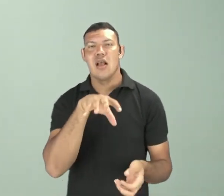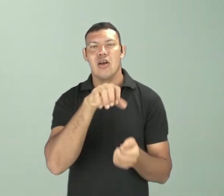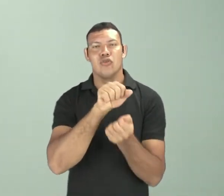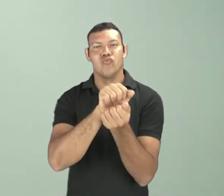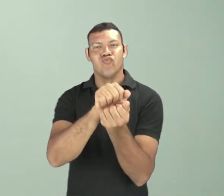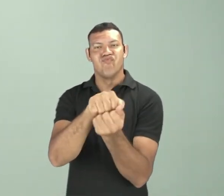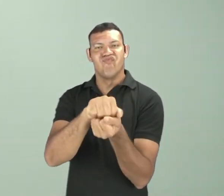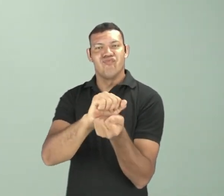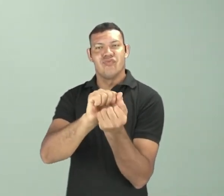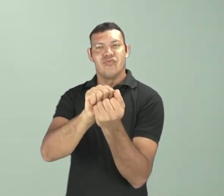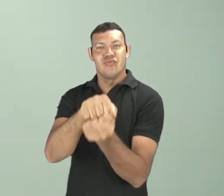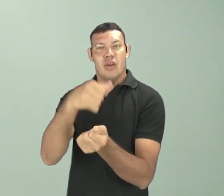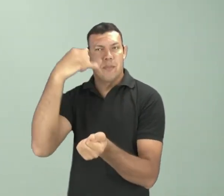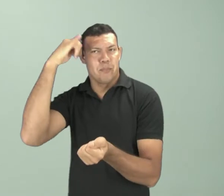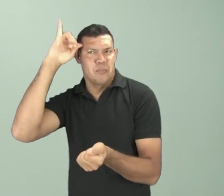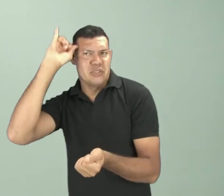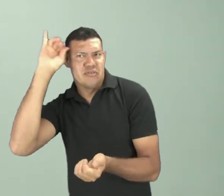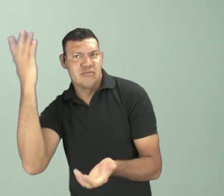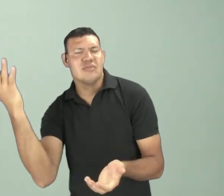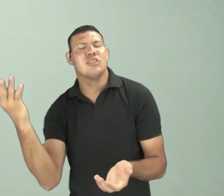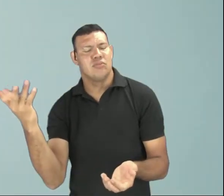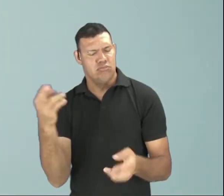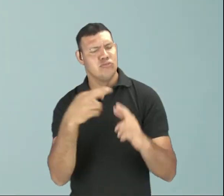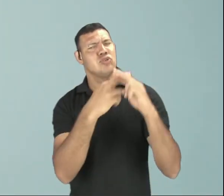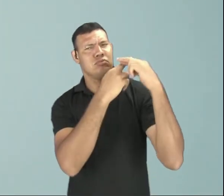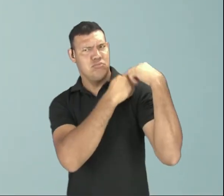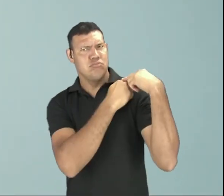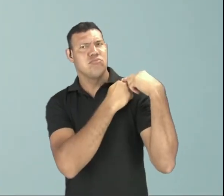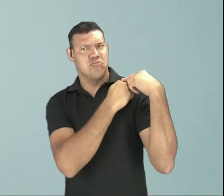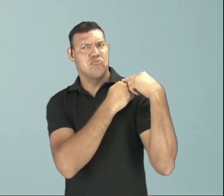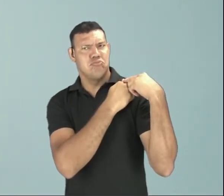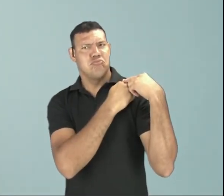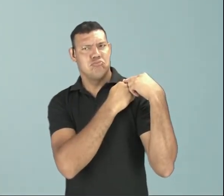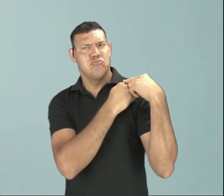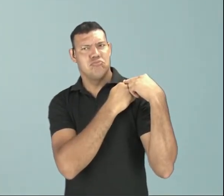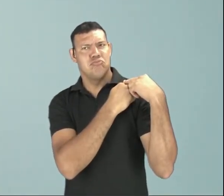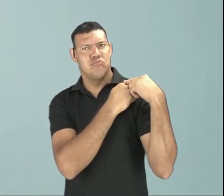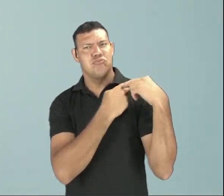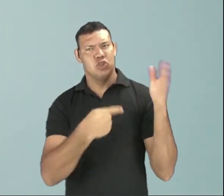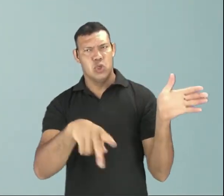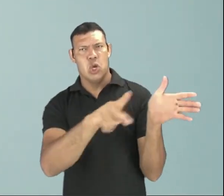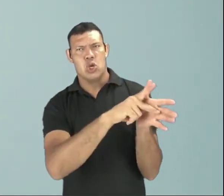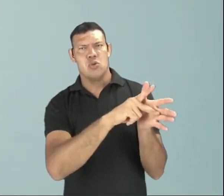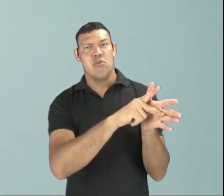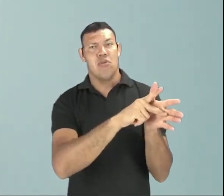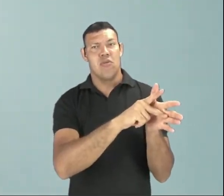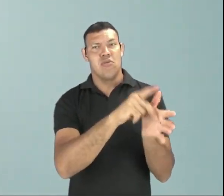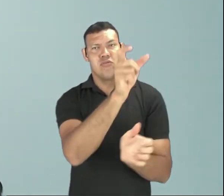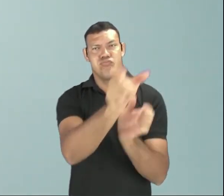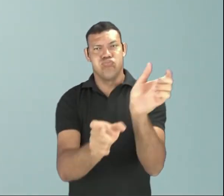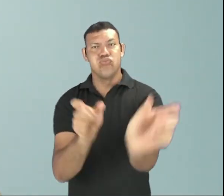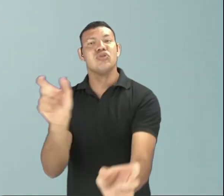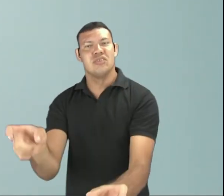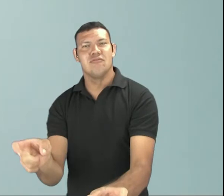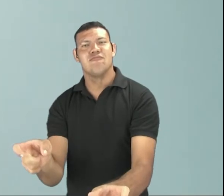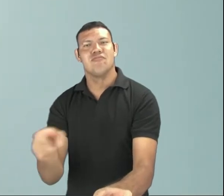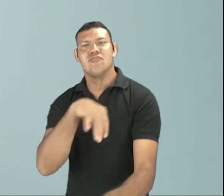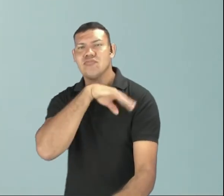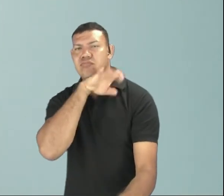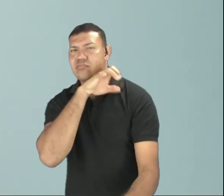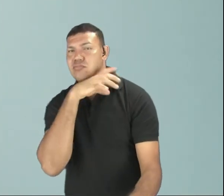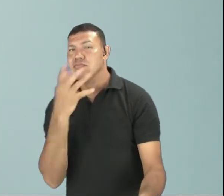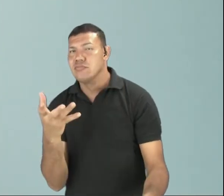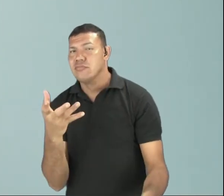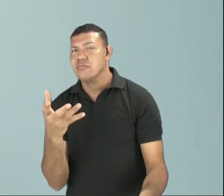orgânicas passam a ser também responsáveis pela subsistência de outros seres vivos que se alimentam das plantas.